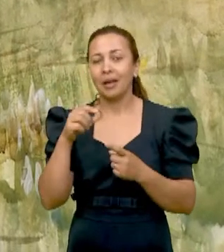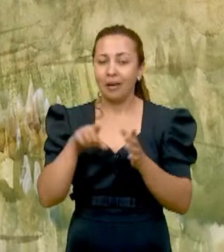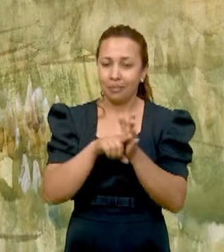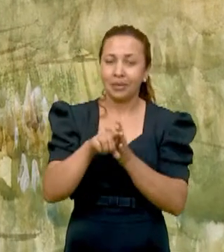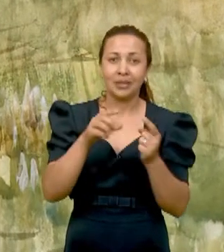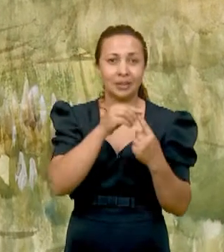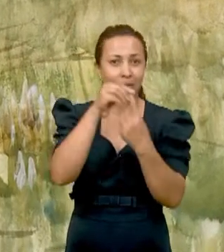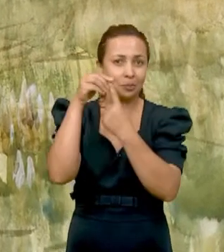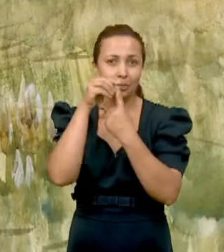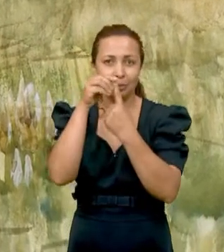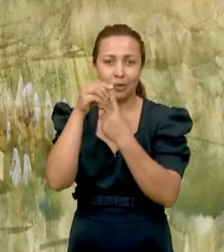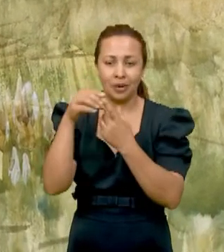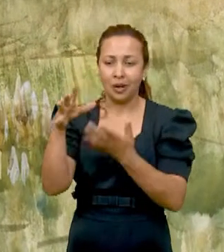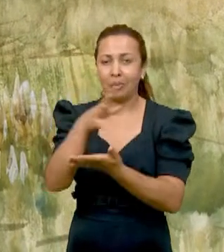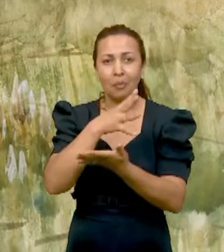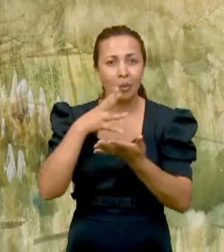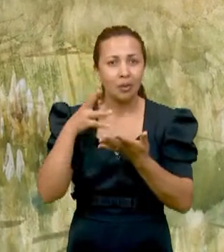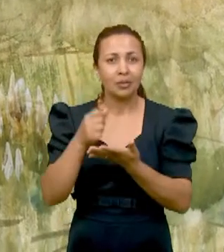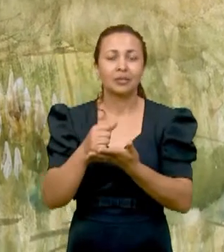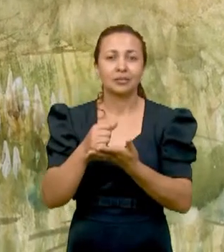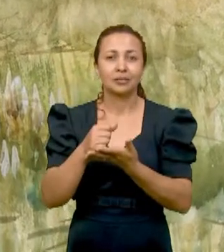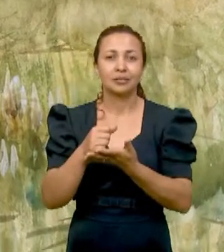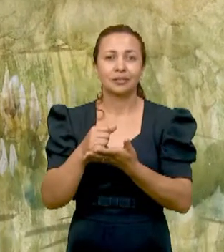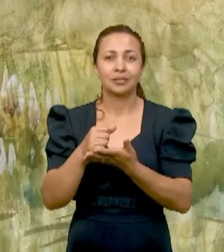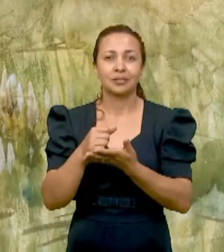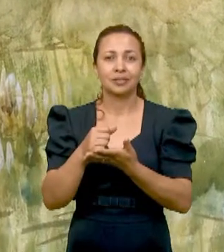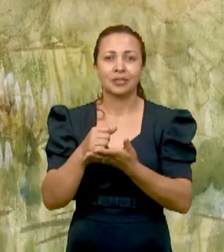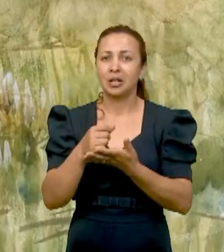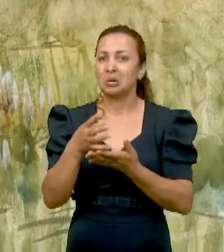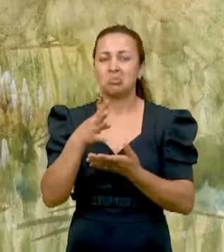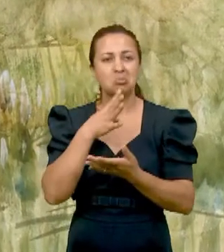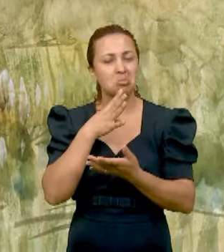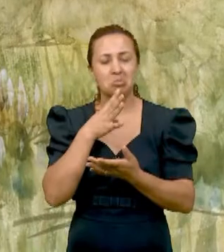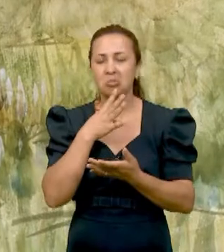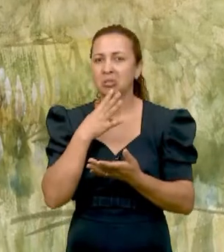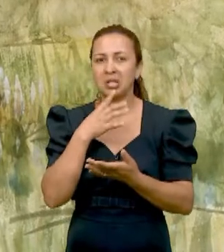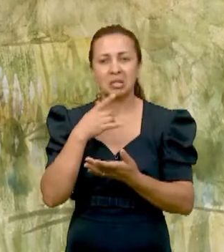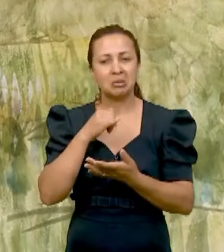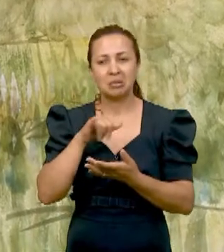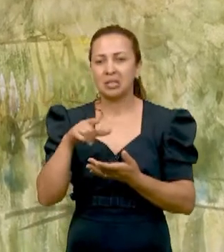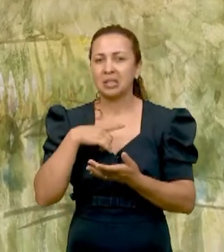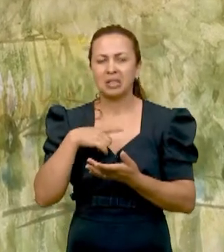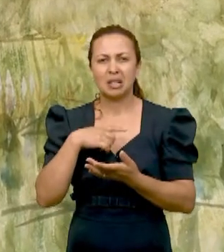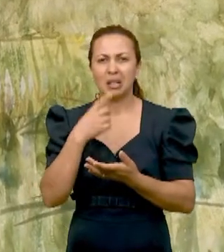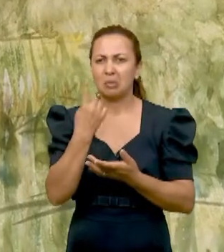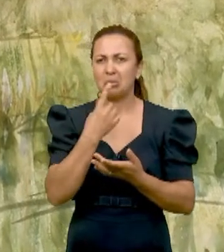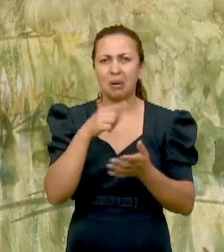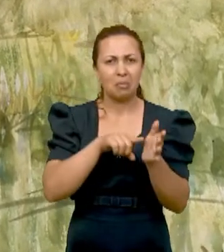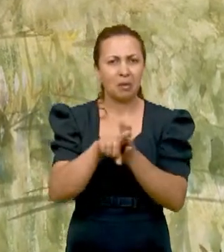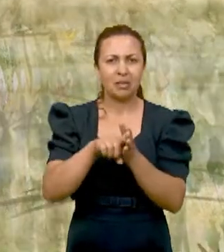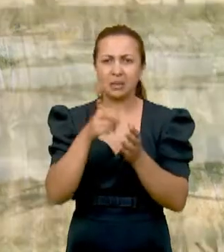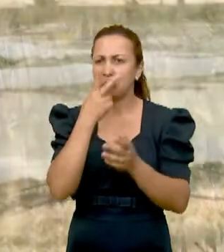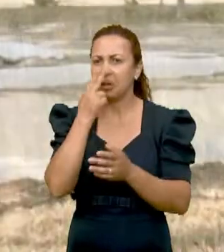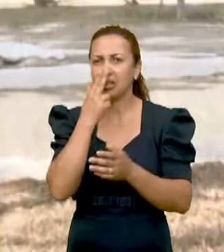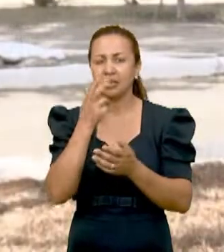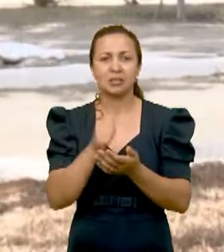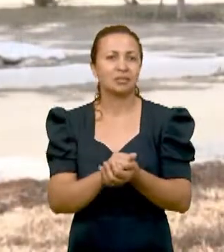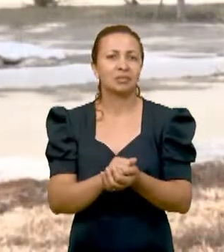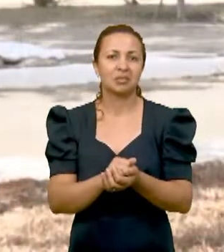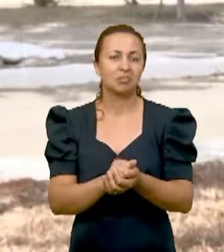E o importante é que isso dê uma contribuição para o conhecimento científico. Um pouco de livros,